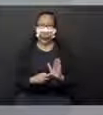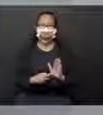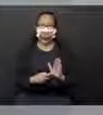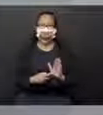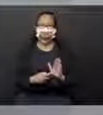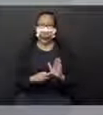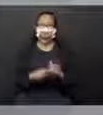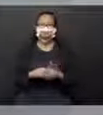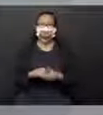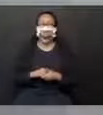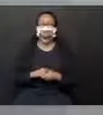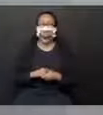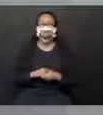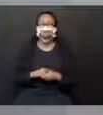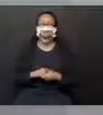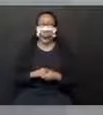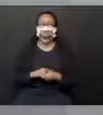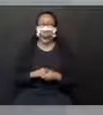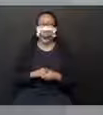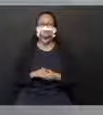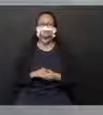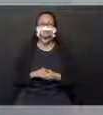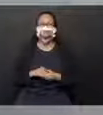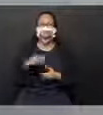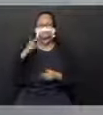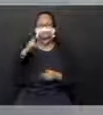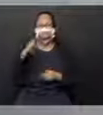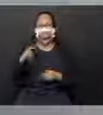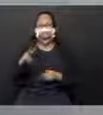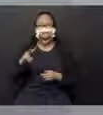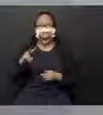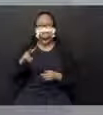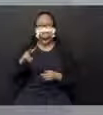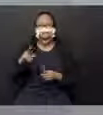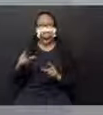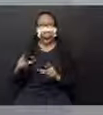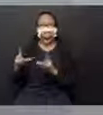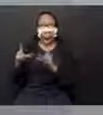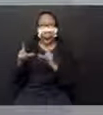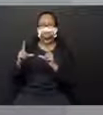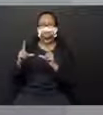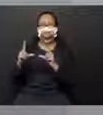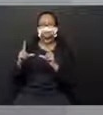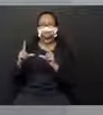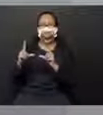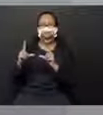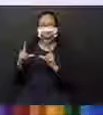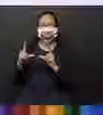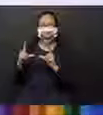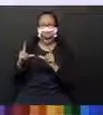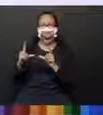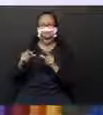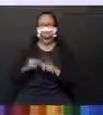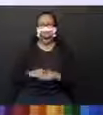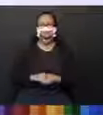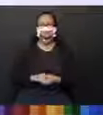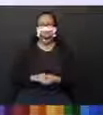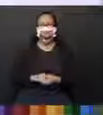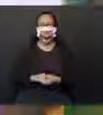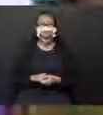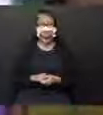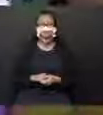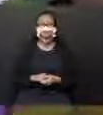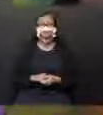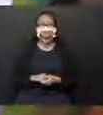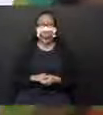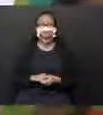Detetives do segundo ano, vamos observar a imagem e descobrir o que não aparece? Vamos lá.